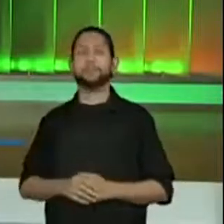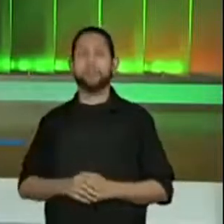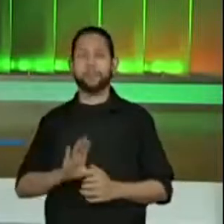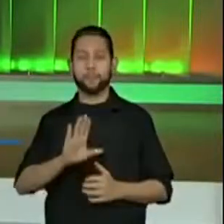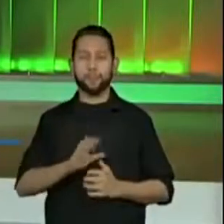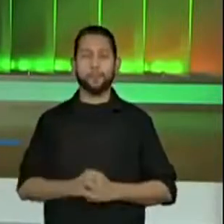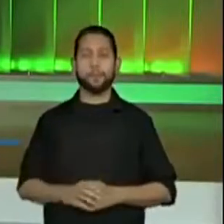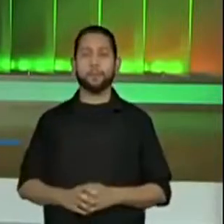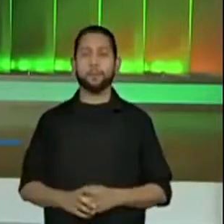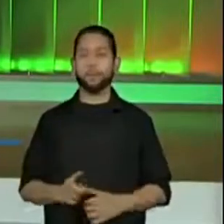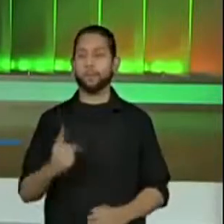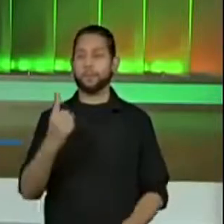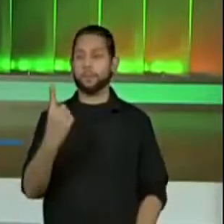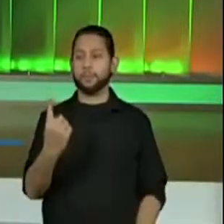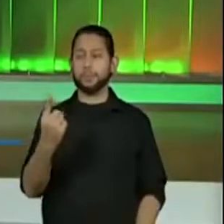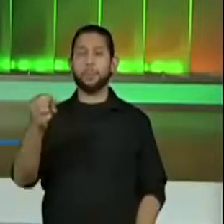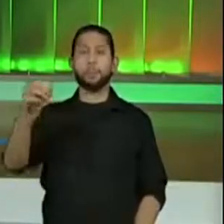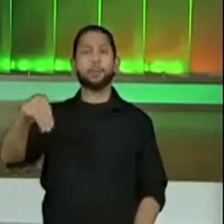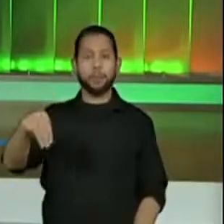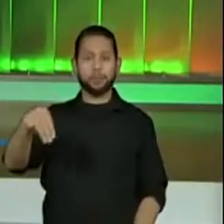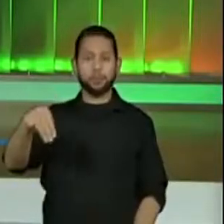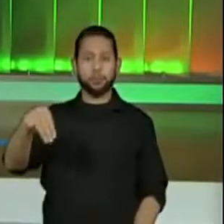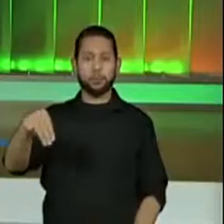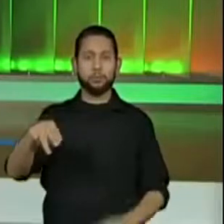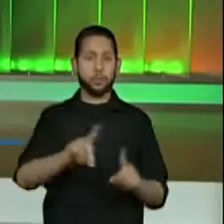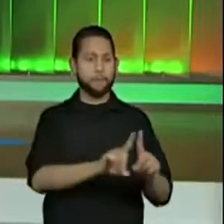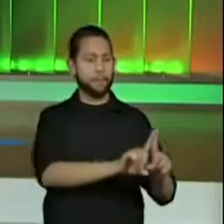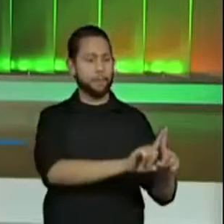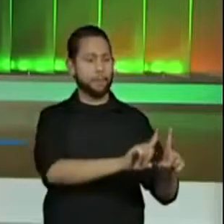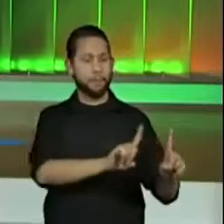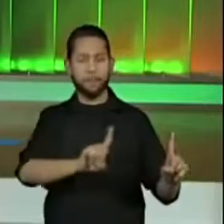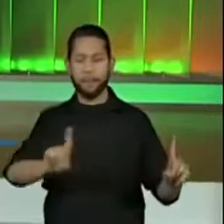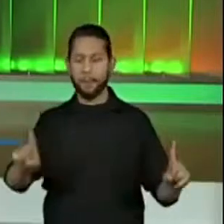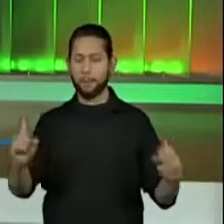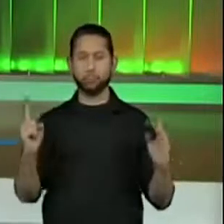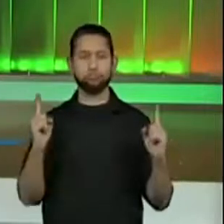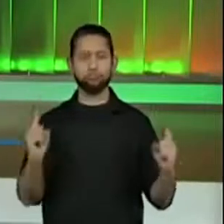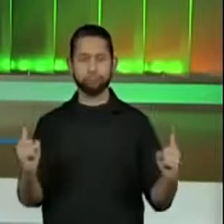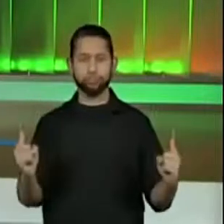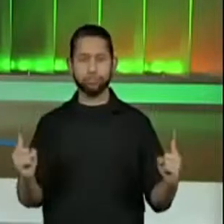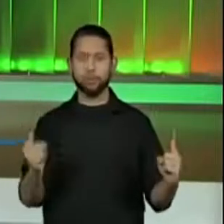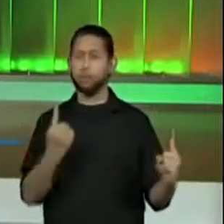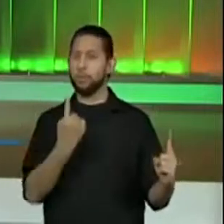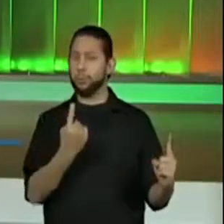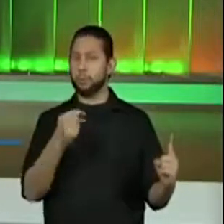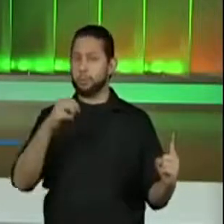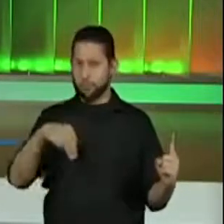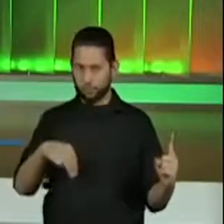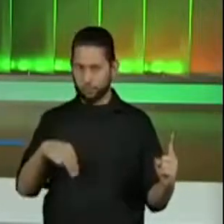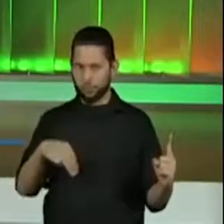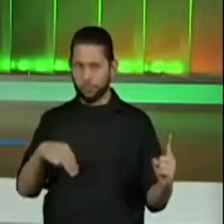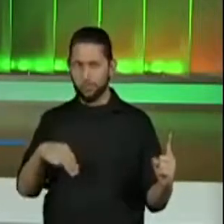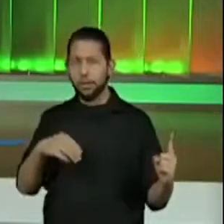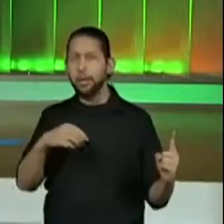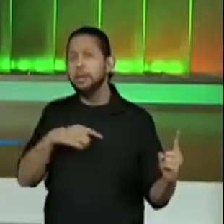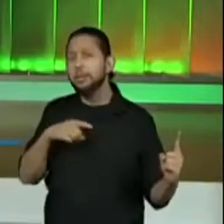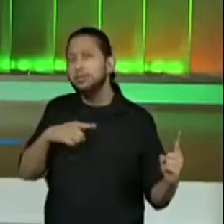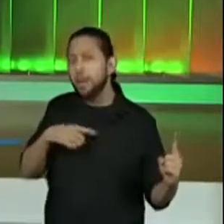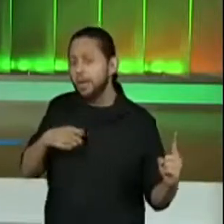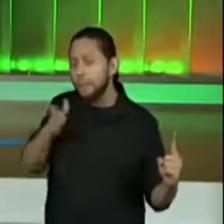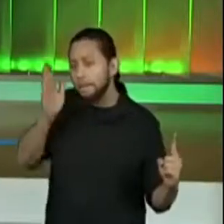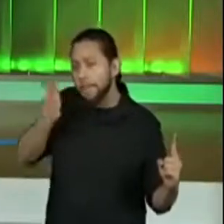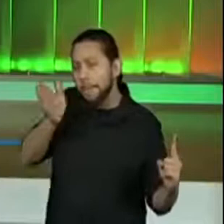Um metro equivale a quantos centímetros? Um metro equivale a quantos